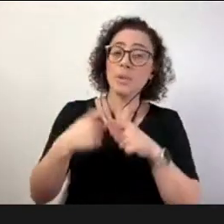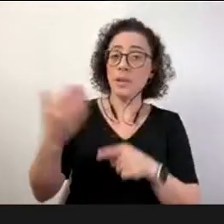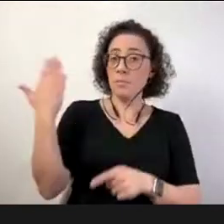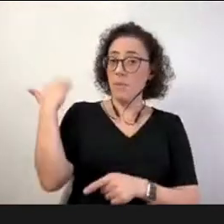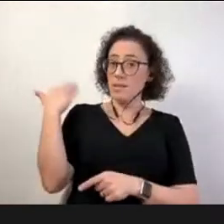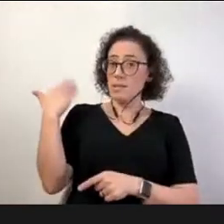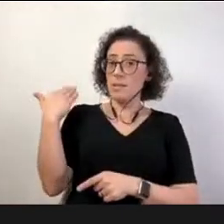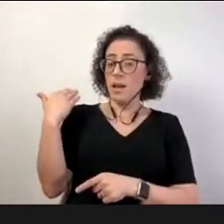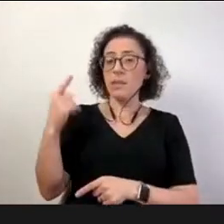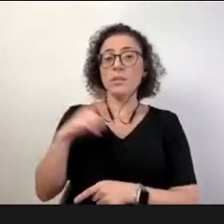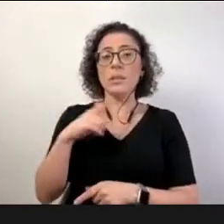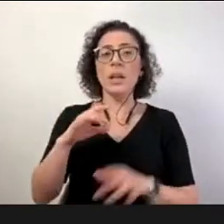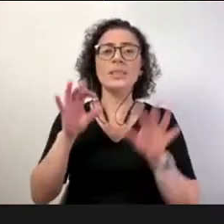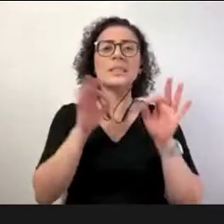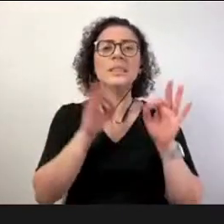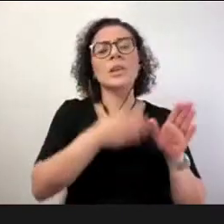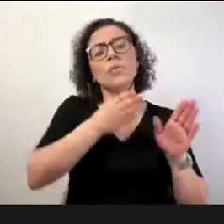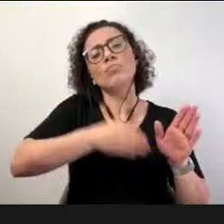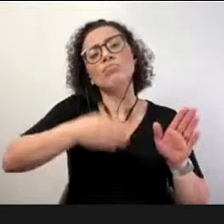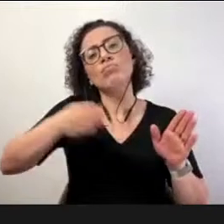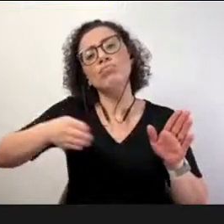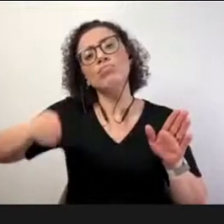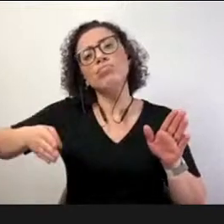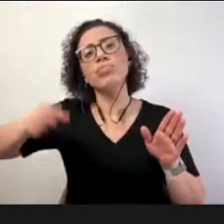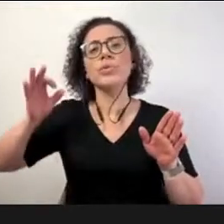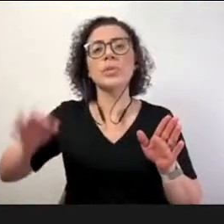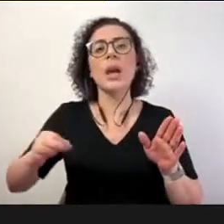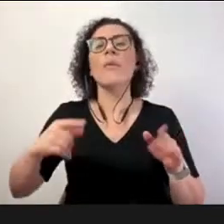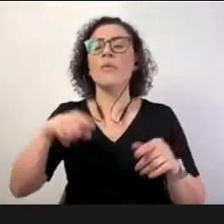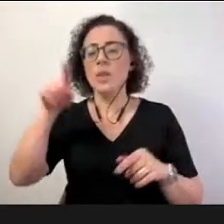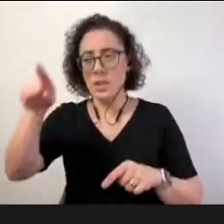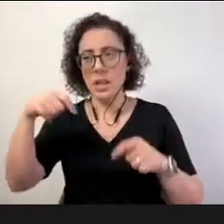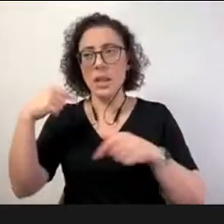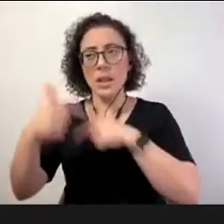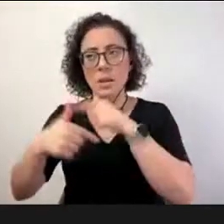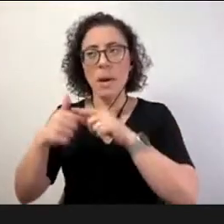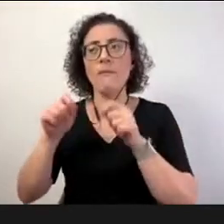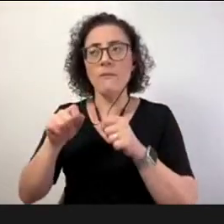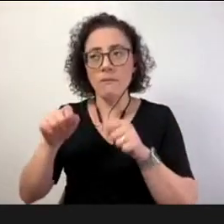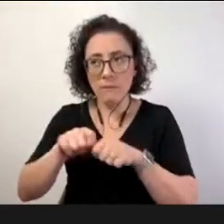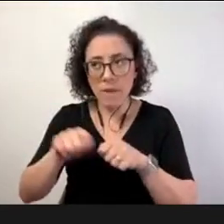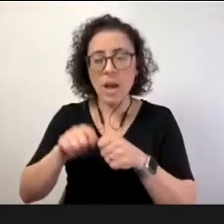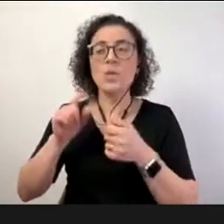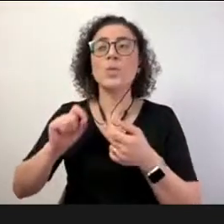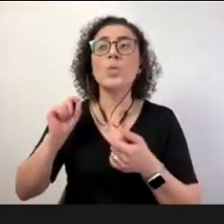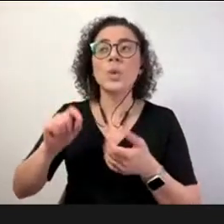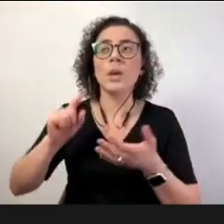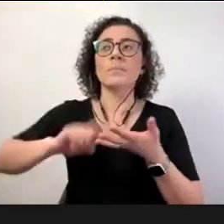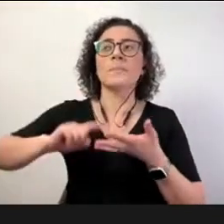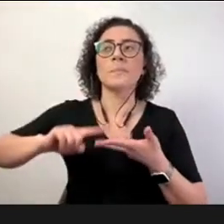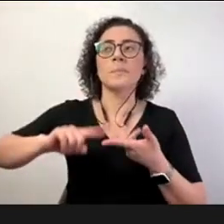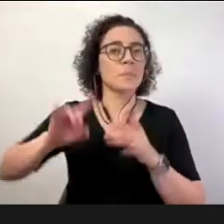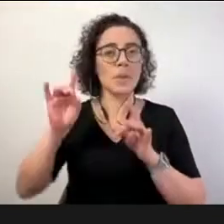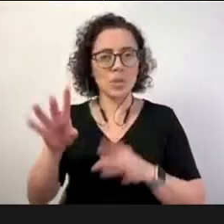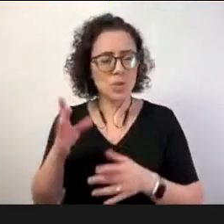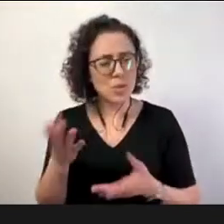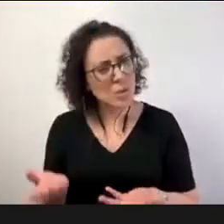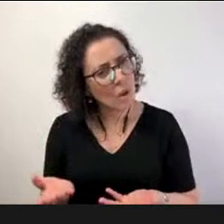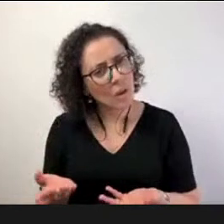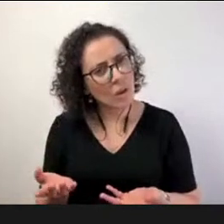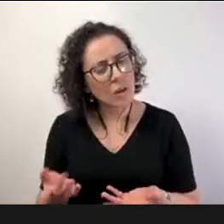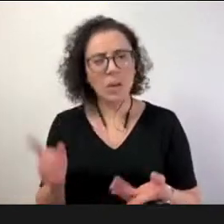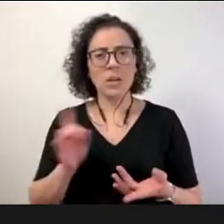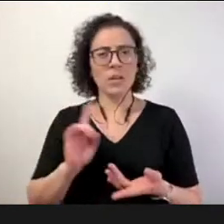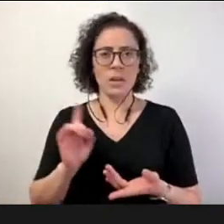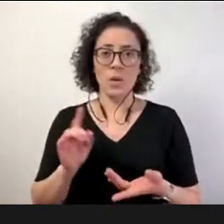todas as ações e funções que uma pessoa tem a gente tá num contexto onde as pessoas inventam o seu próprio trabalho né vão ter que inventar o seu próprio